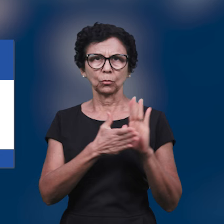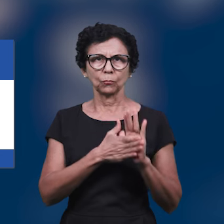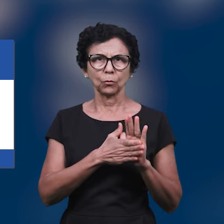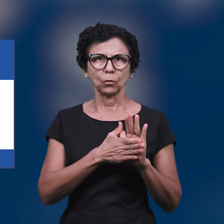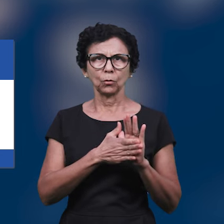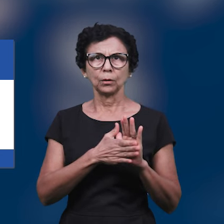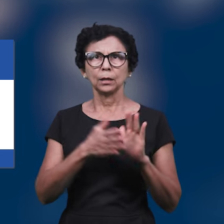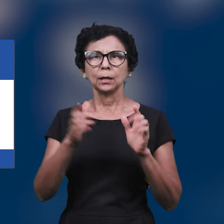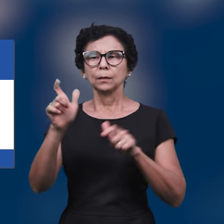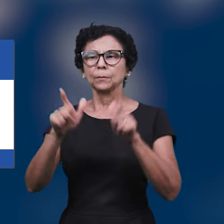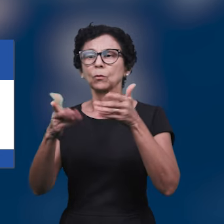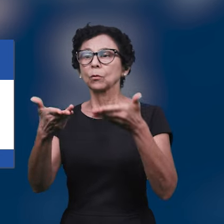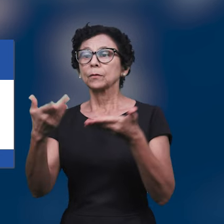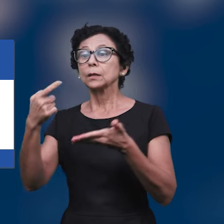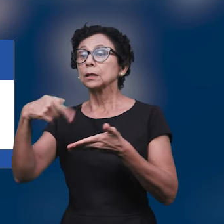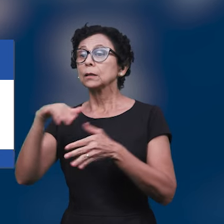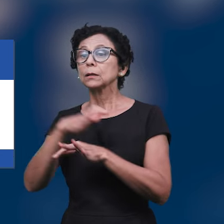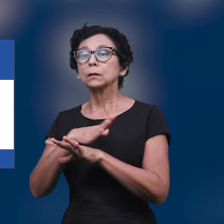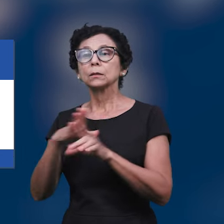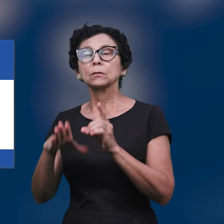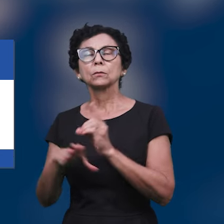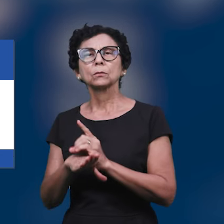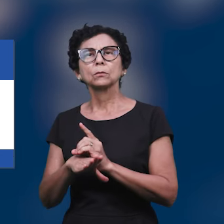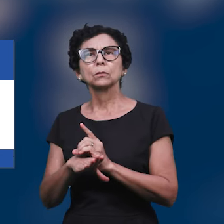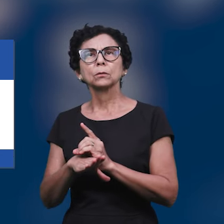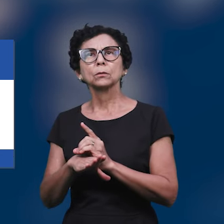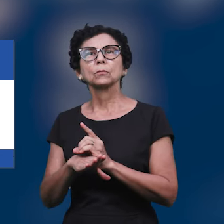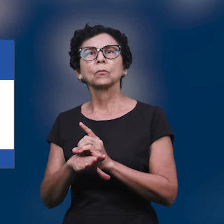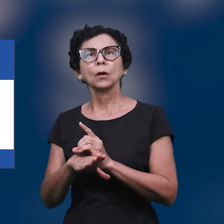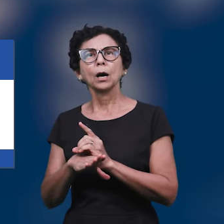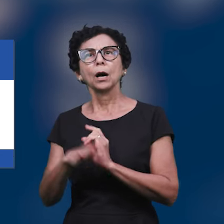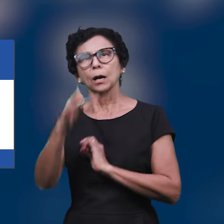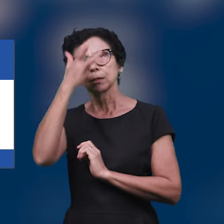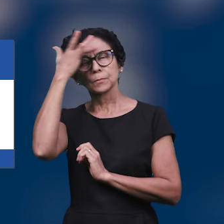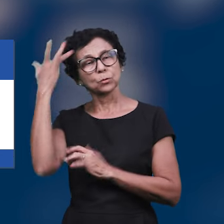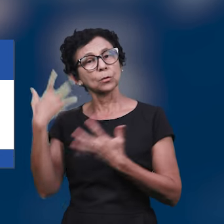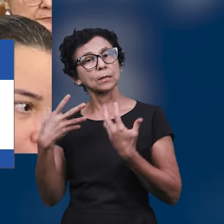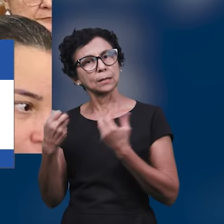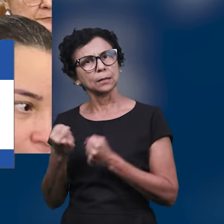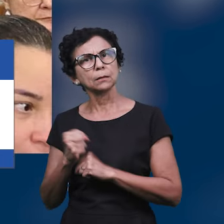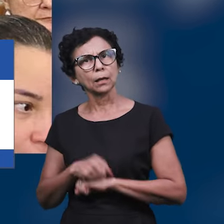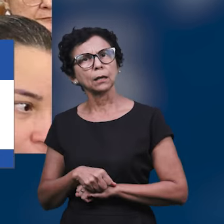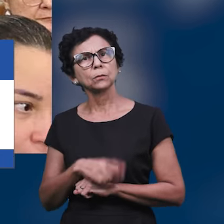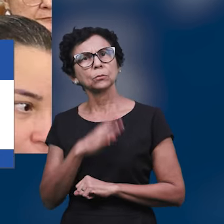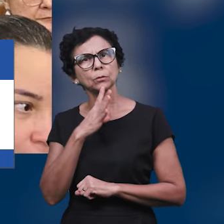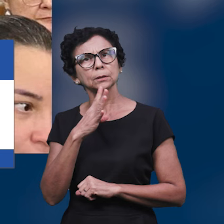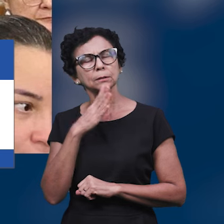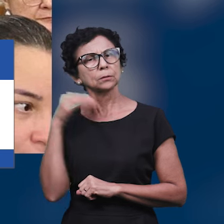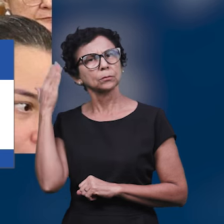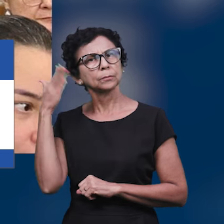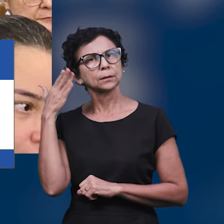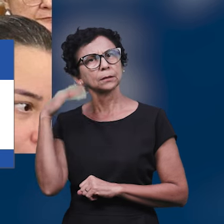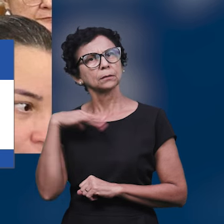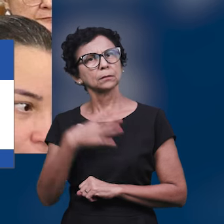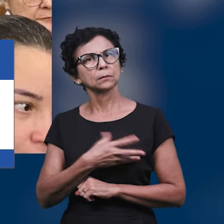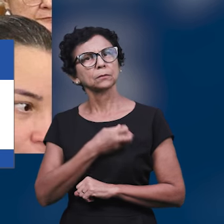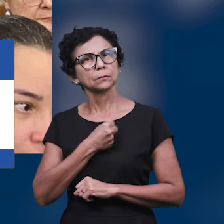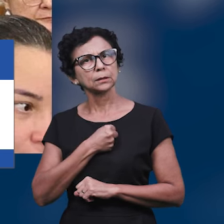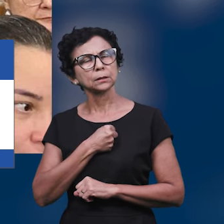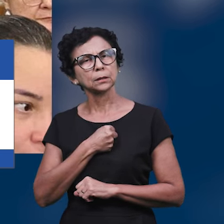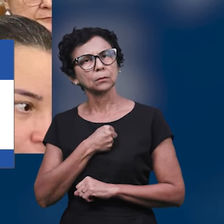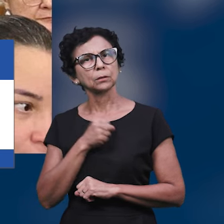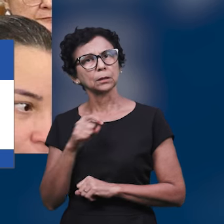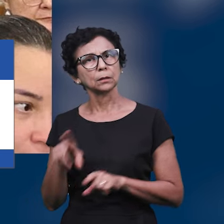para o culto. E neste culto, os visitantes ouviram a mensagem da obra do Senhor para este tempo e receberam a